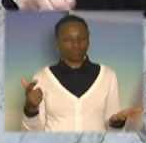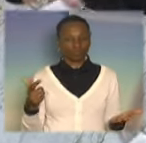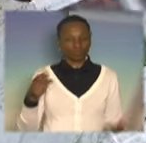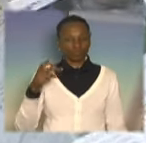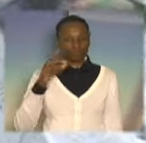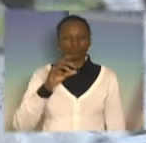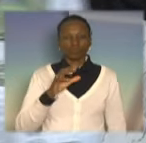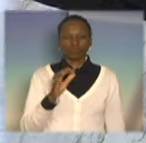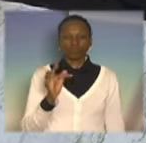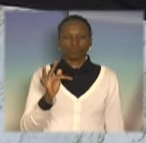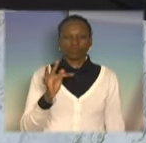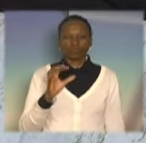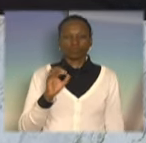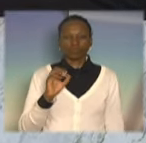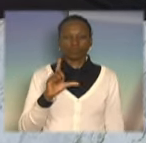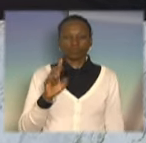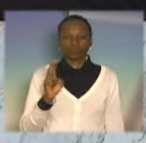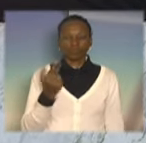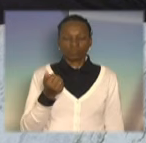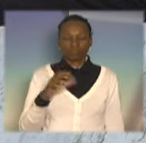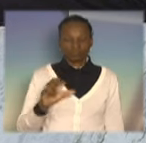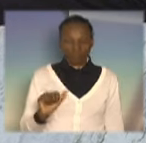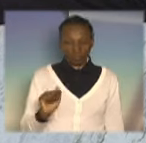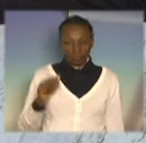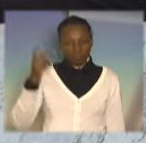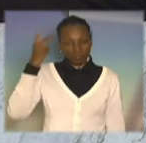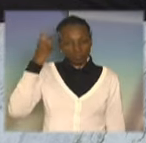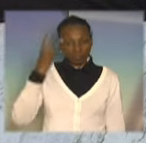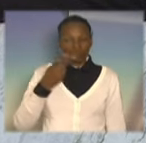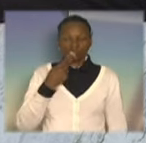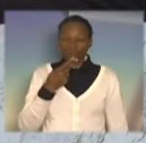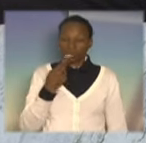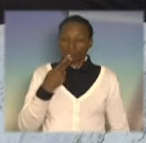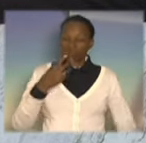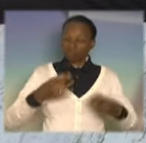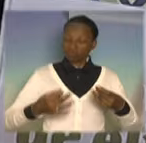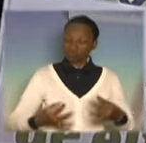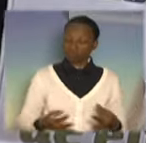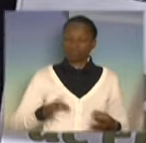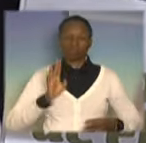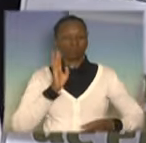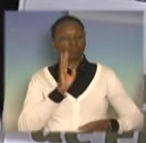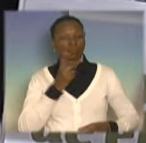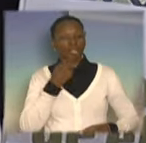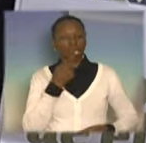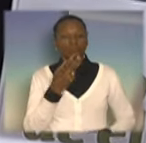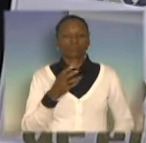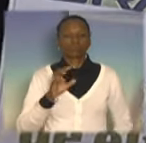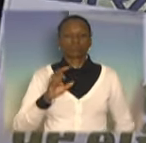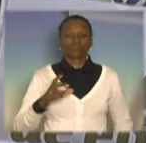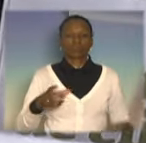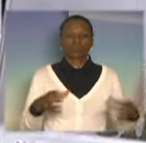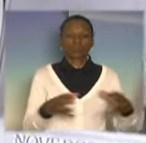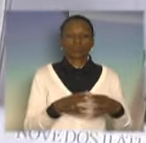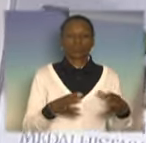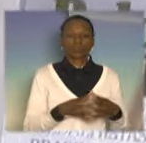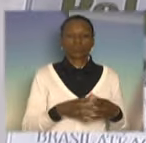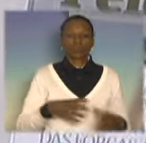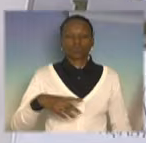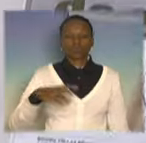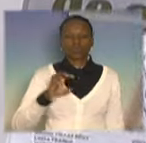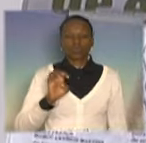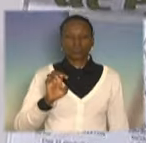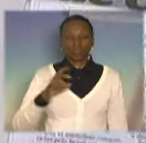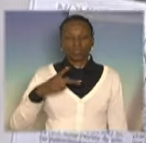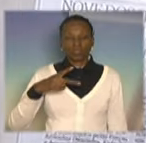até uma matéria interessante, falando do pelotão de elite das Olimpíadas. Vê se consegue mostrar a página